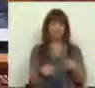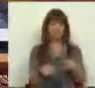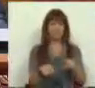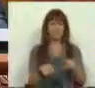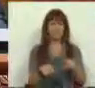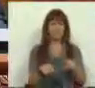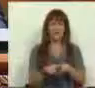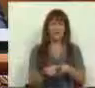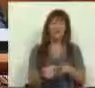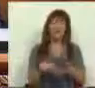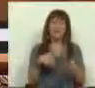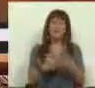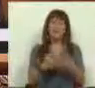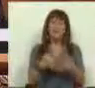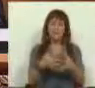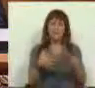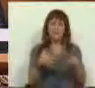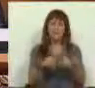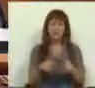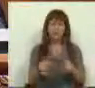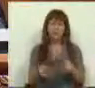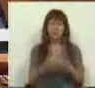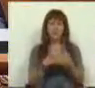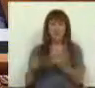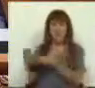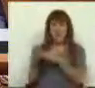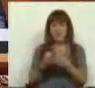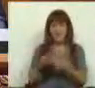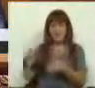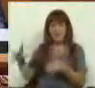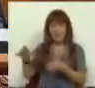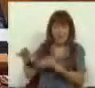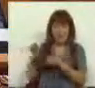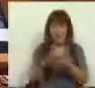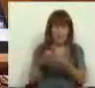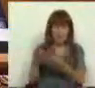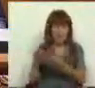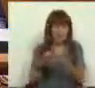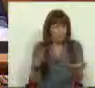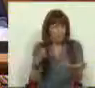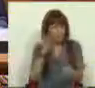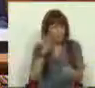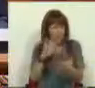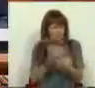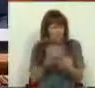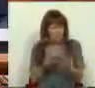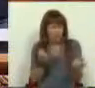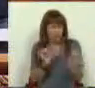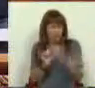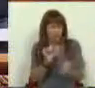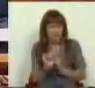foi alimentada com o recurso a financiamento externo sem acautular